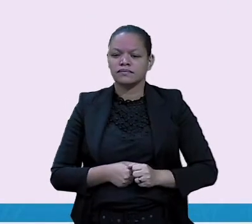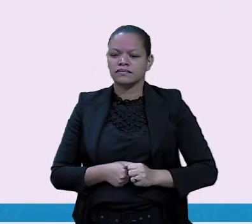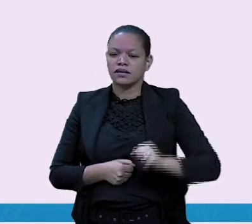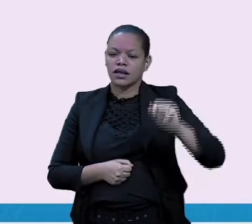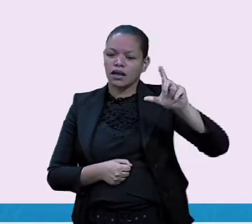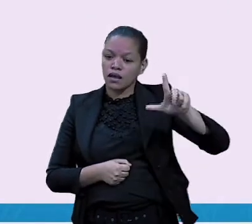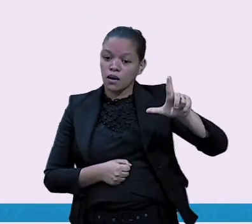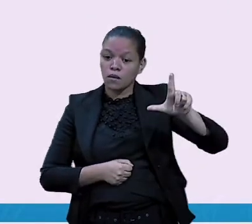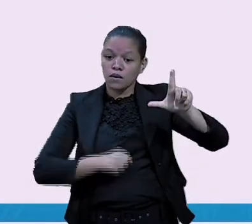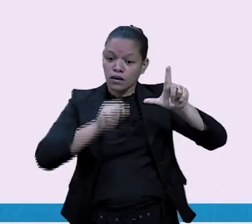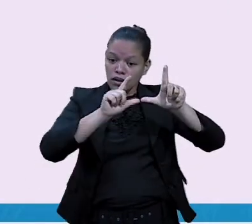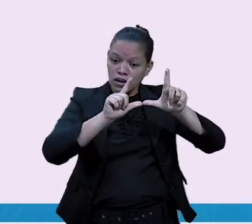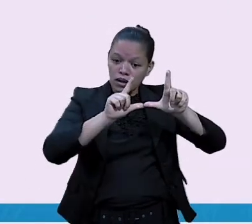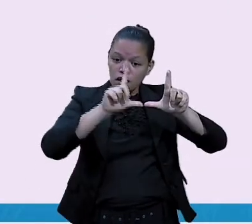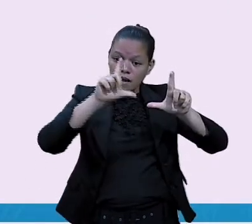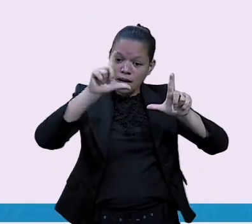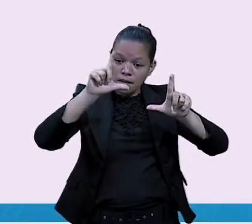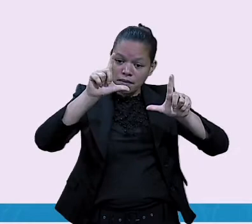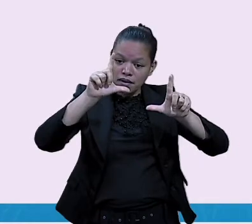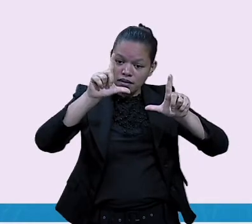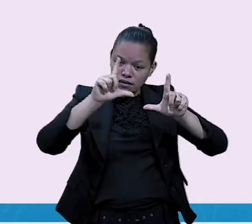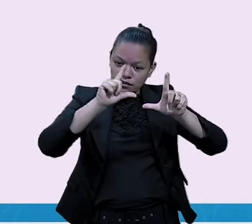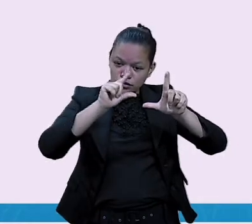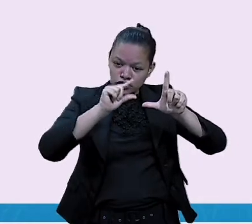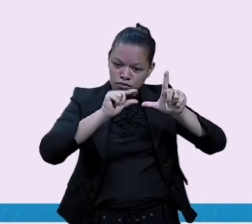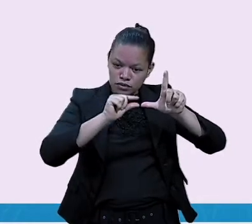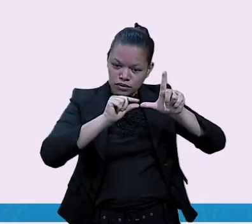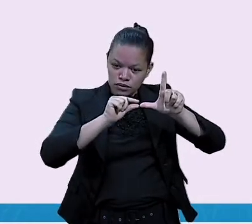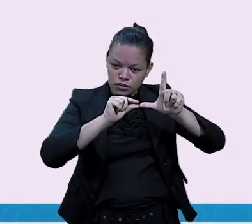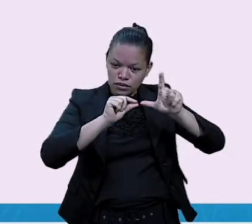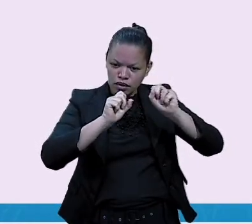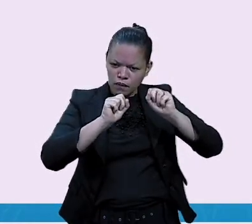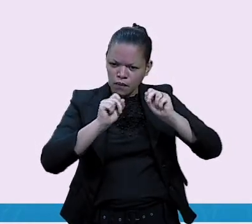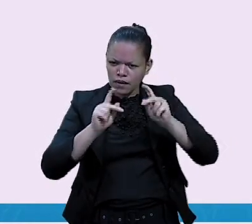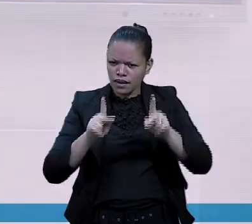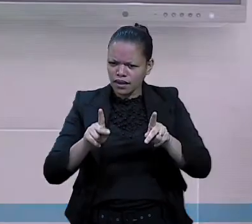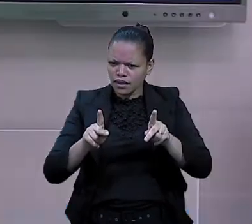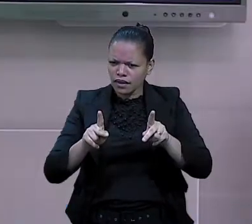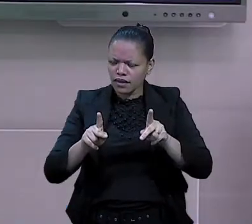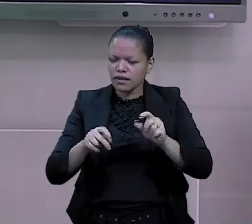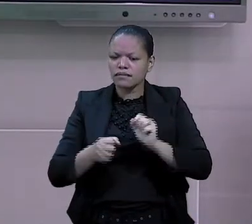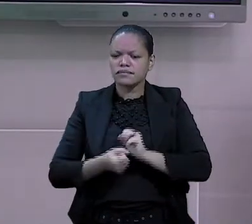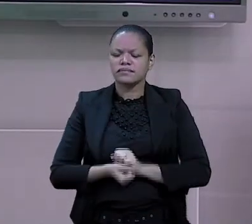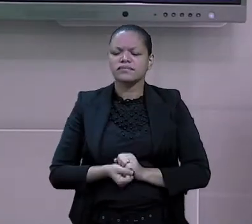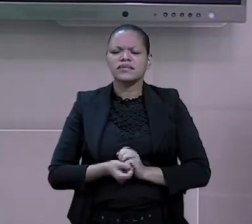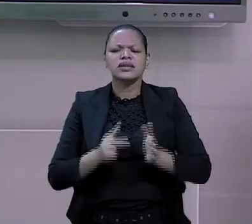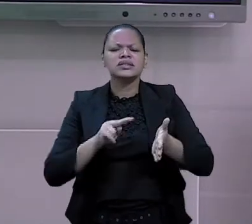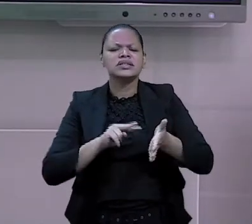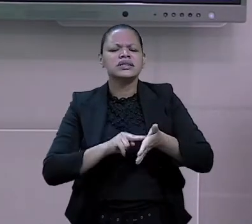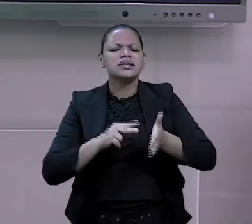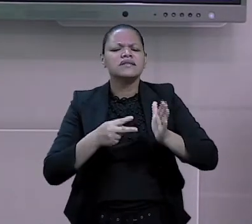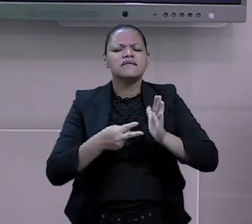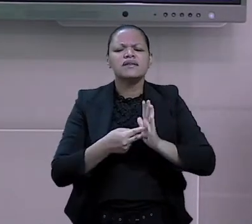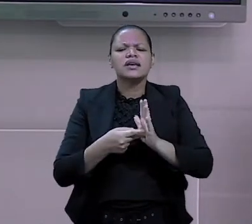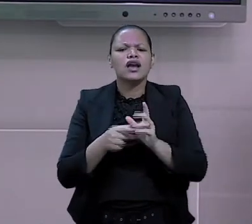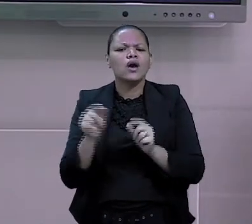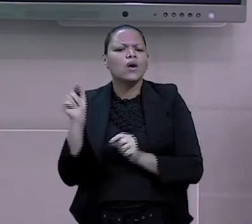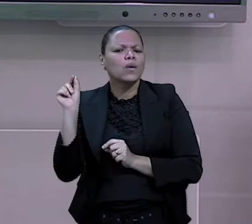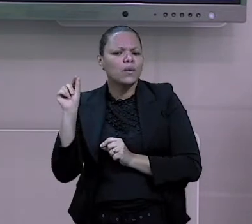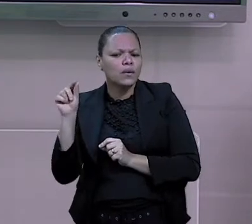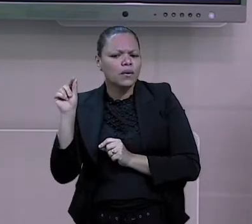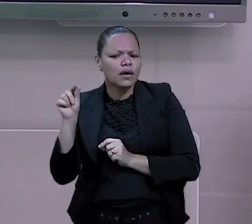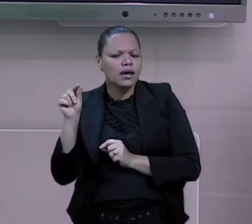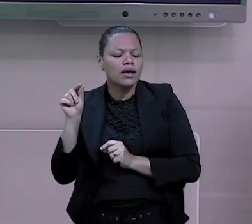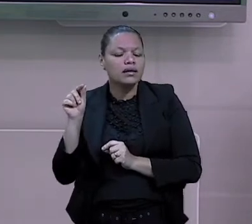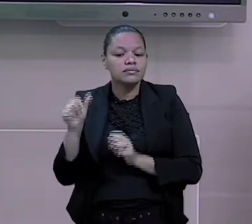diminutivo. Professora, mas será o que que é isso? Para a gente saber, primeiro a gente tem